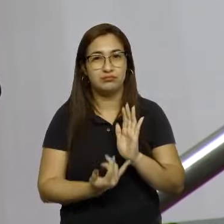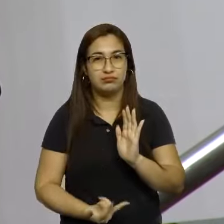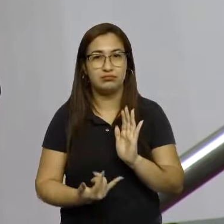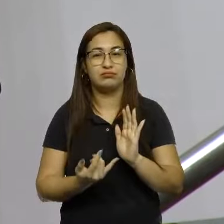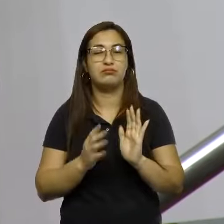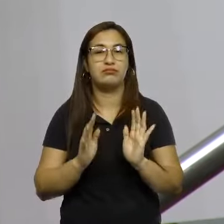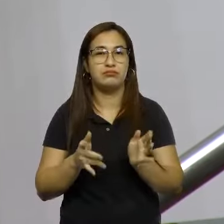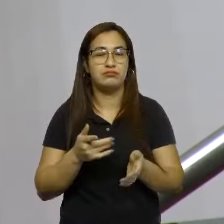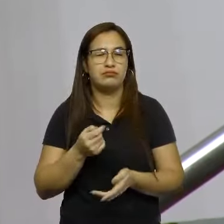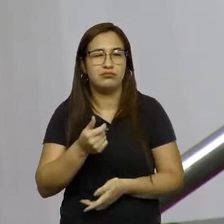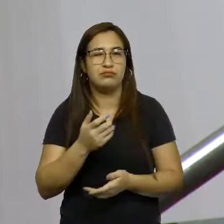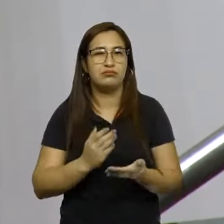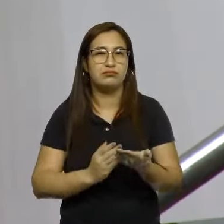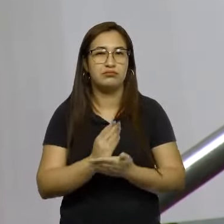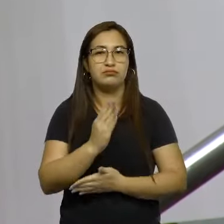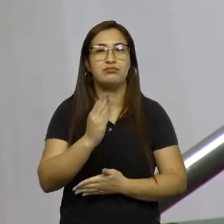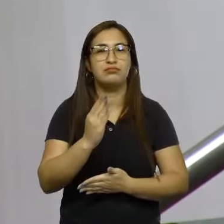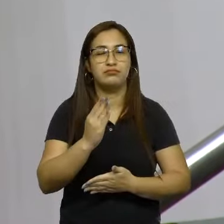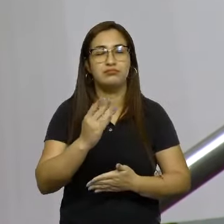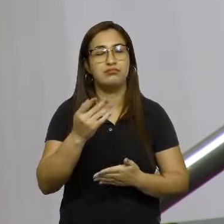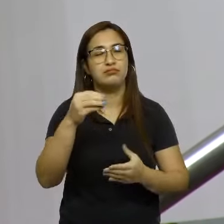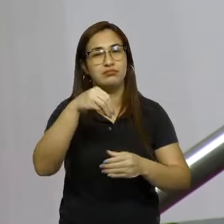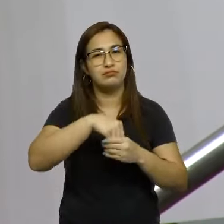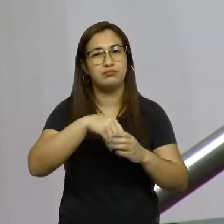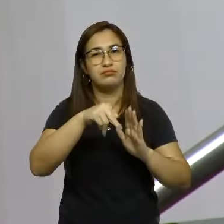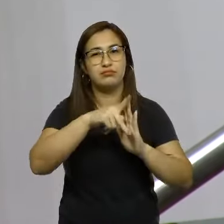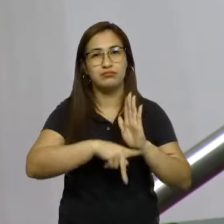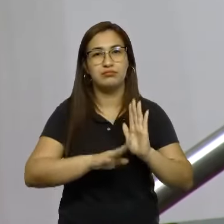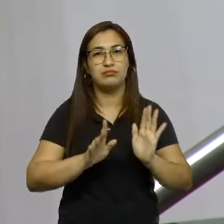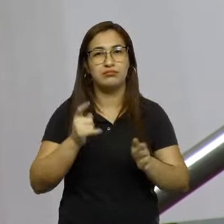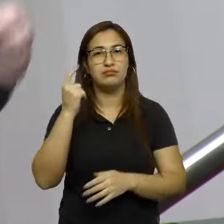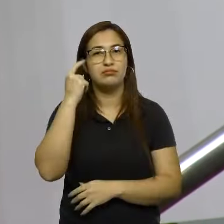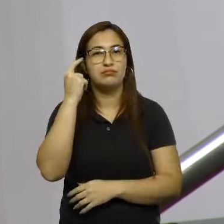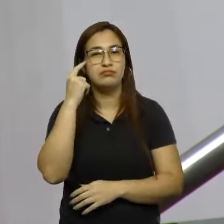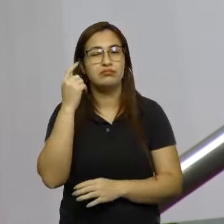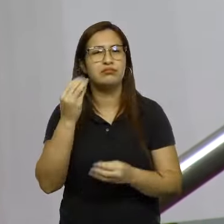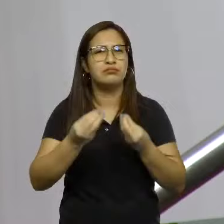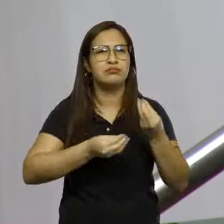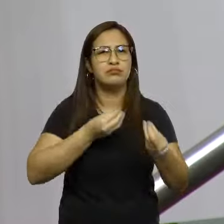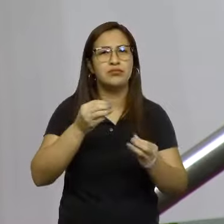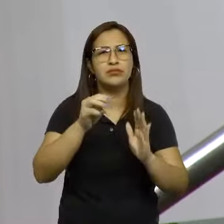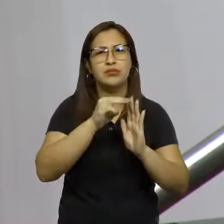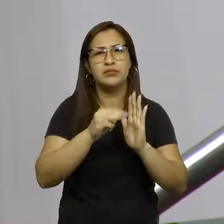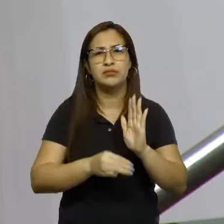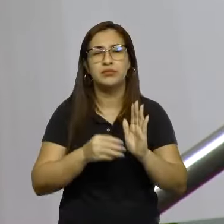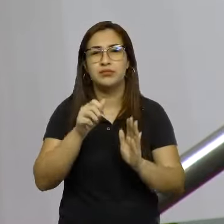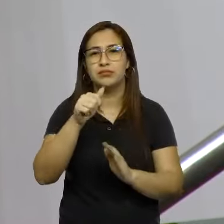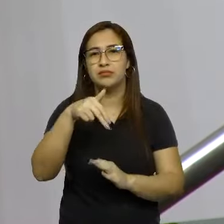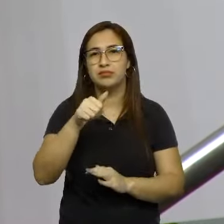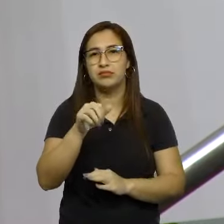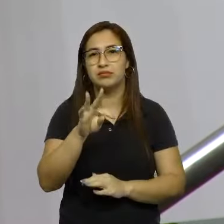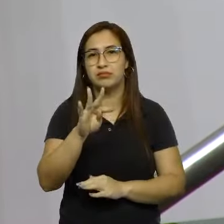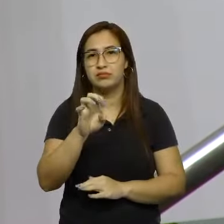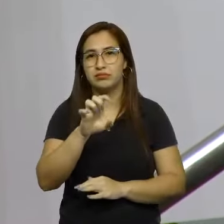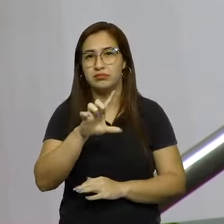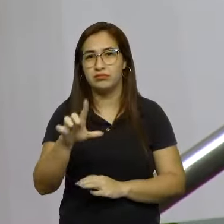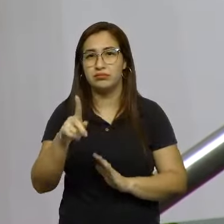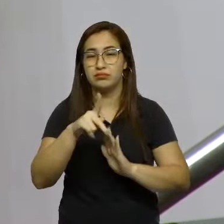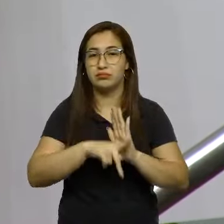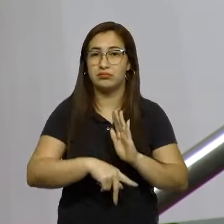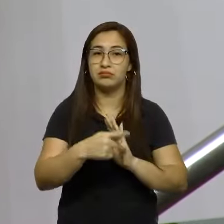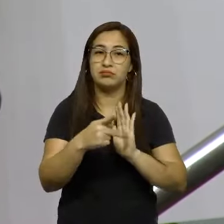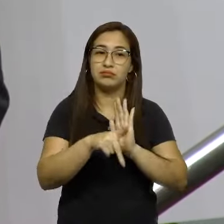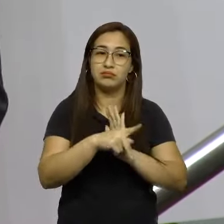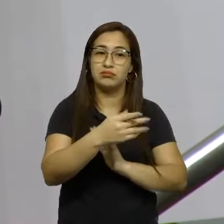aprovado também. E, nesse projeto, nós apensamos um modelo, fornecido pela Anatel, de projeto para os municípios. Então,